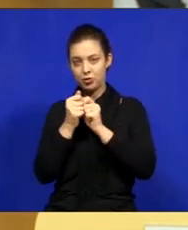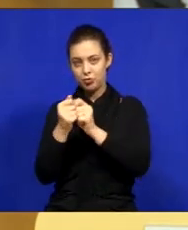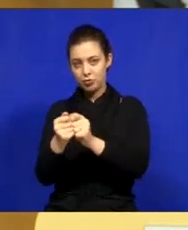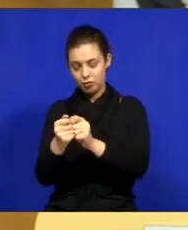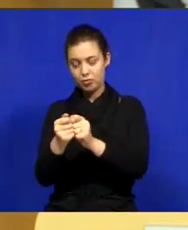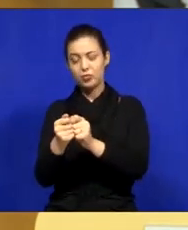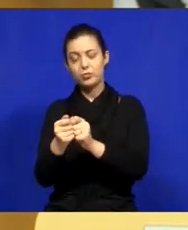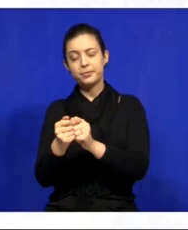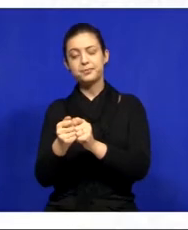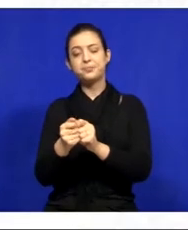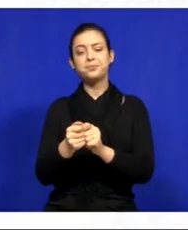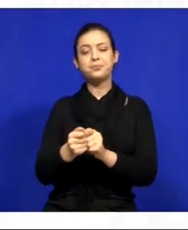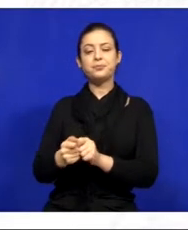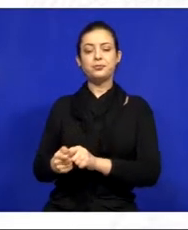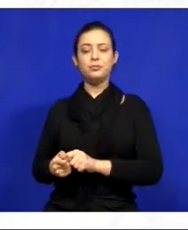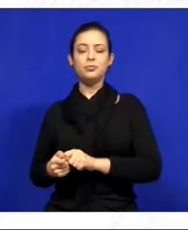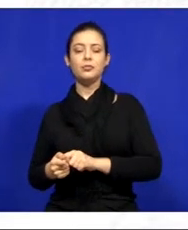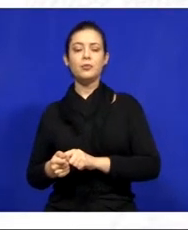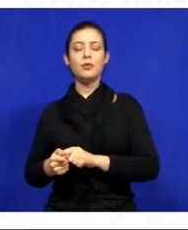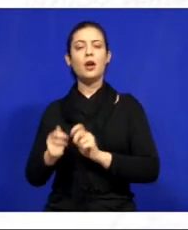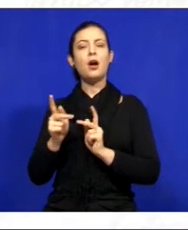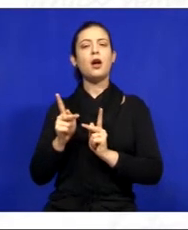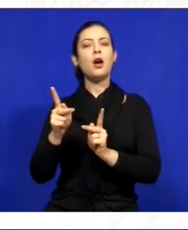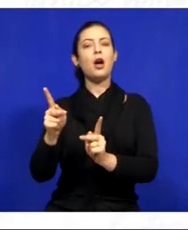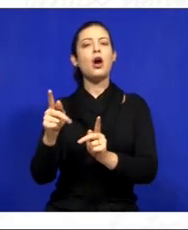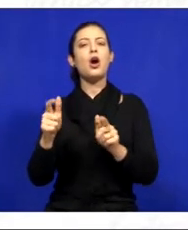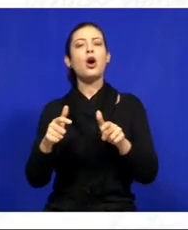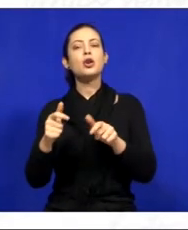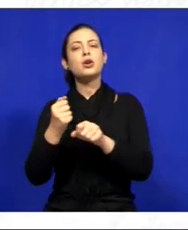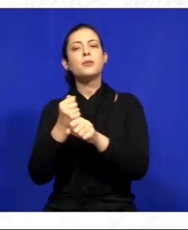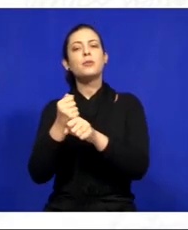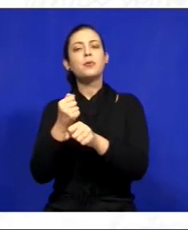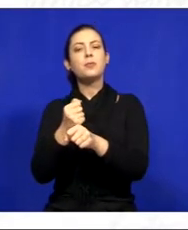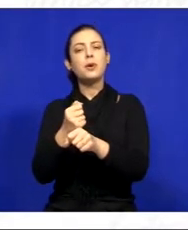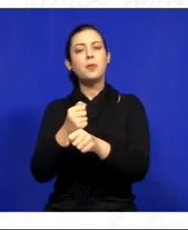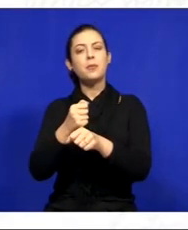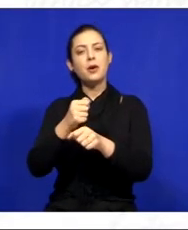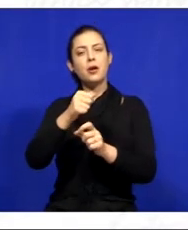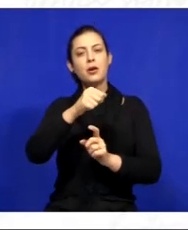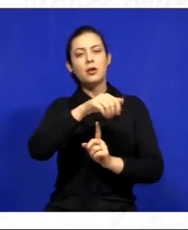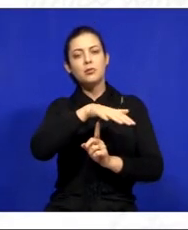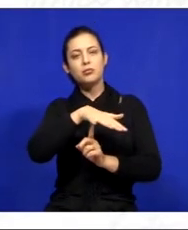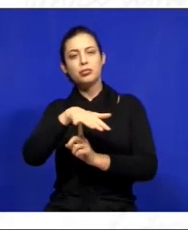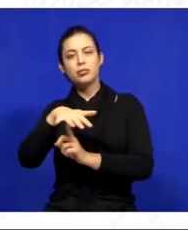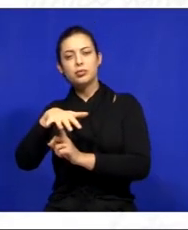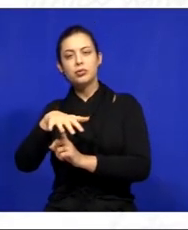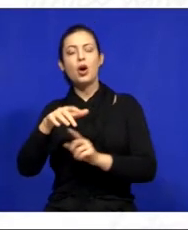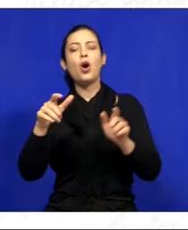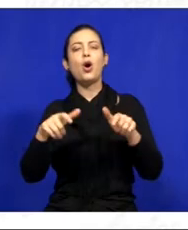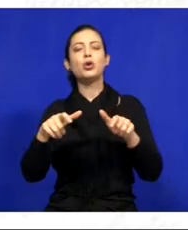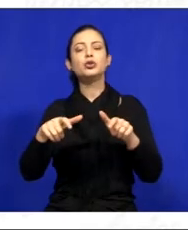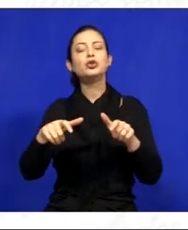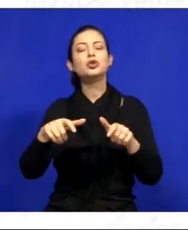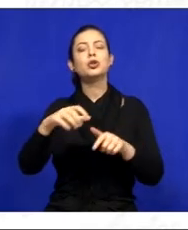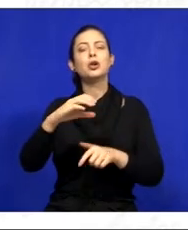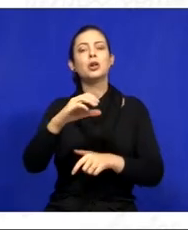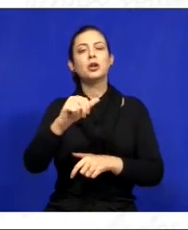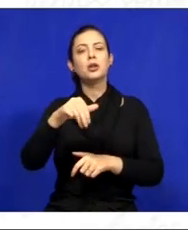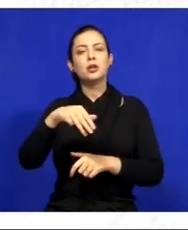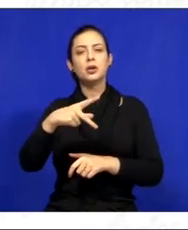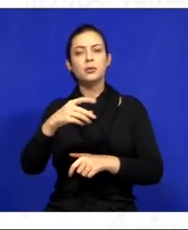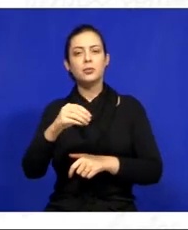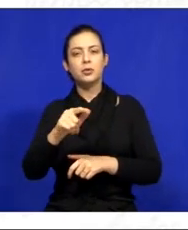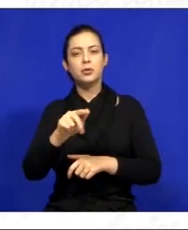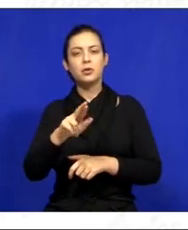senhor Isaías José de Santana, visitando as obras do Parque Linear do Campo Grande e as obras